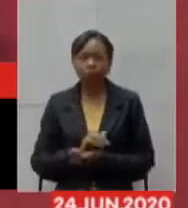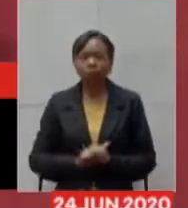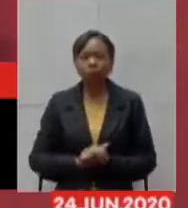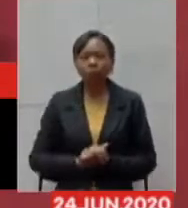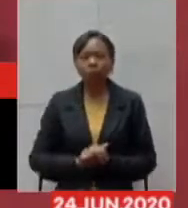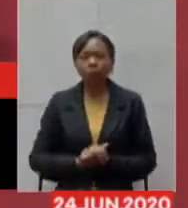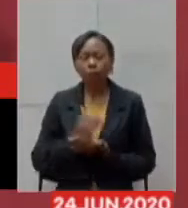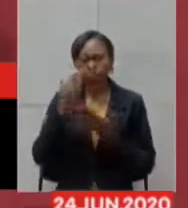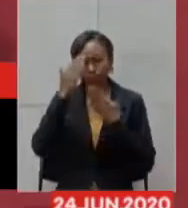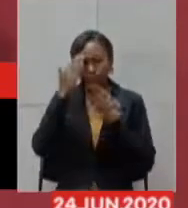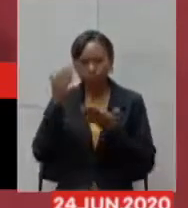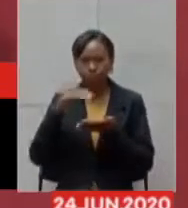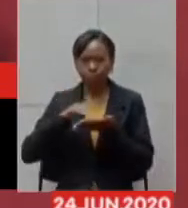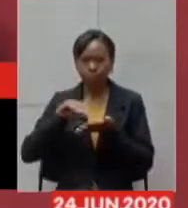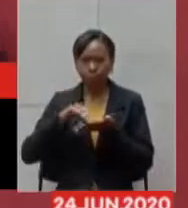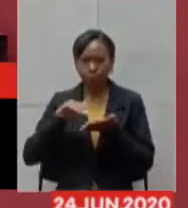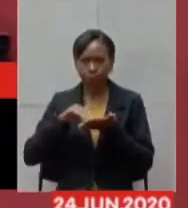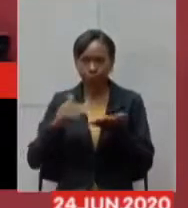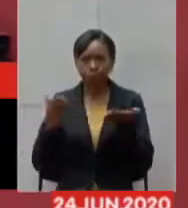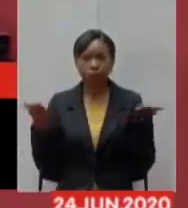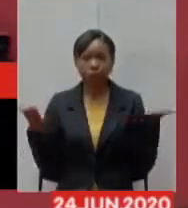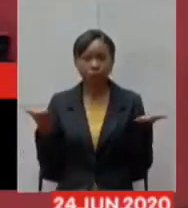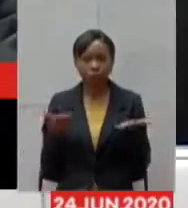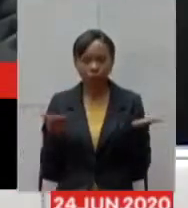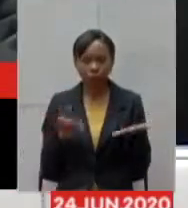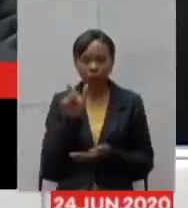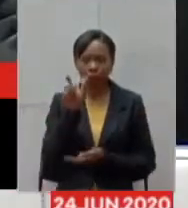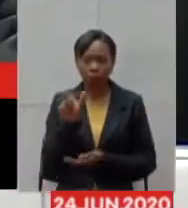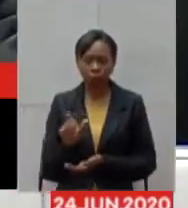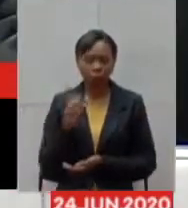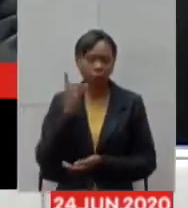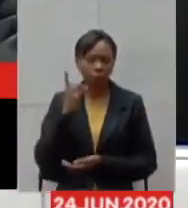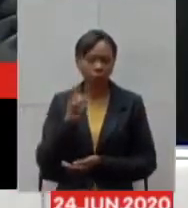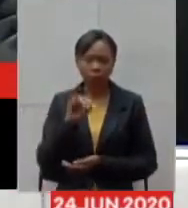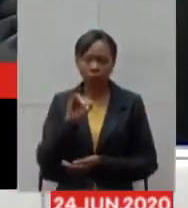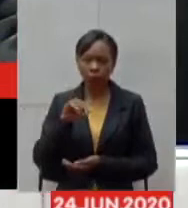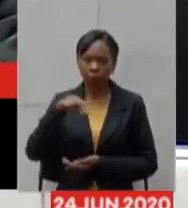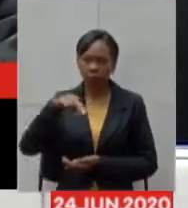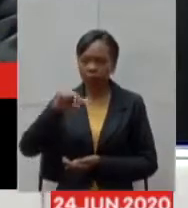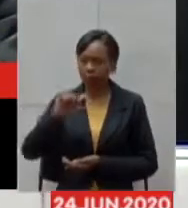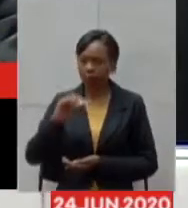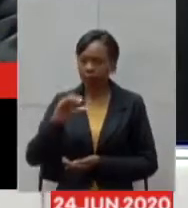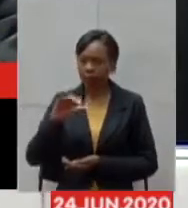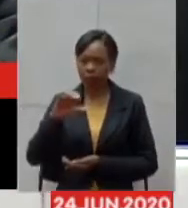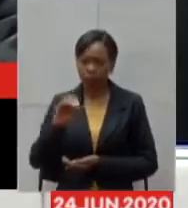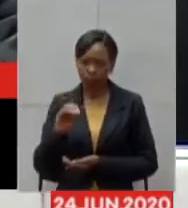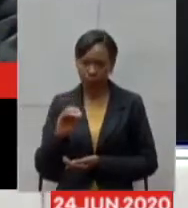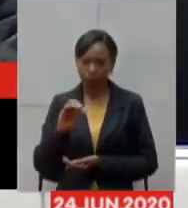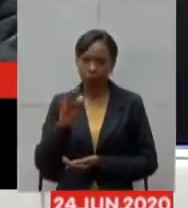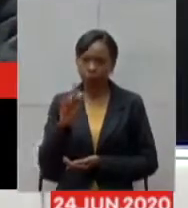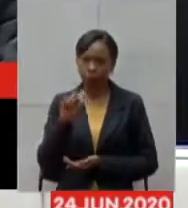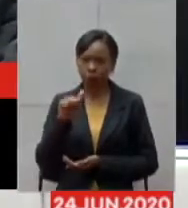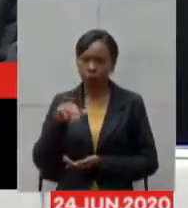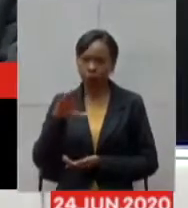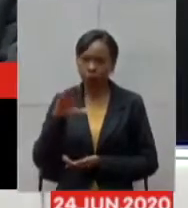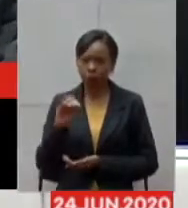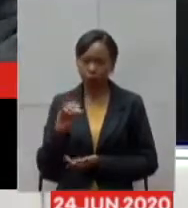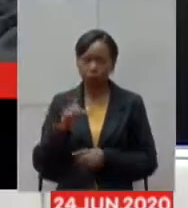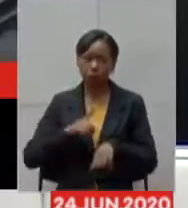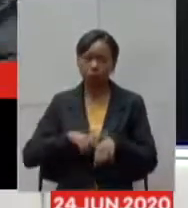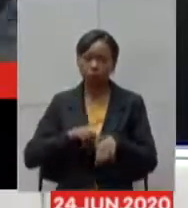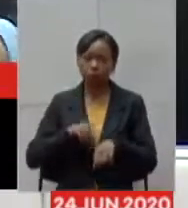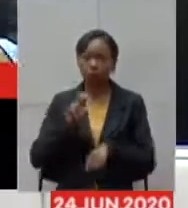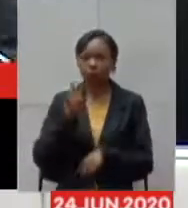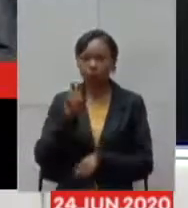agora o deputado Inácio Franco que é líder da maioria para suas considerações pelo prazo de cinco minutos